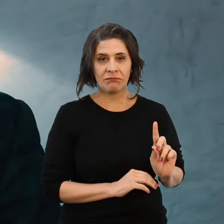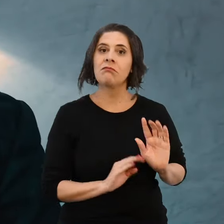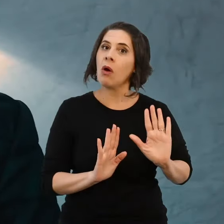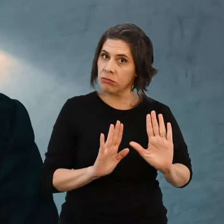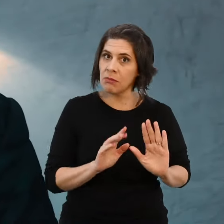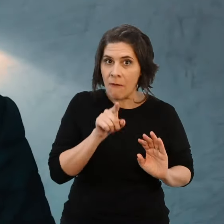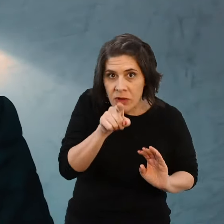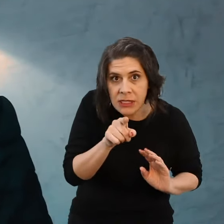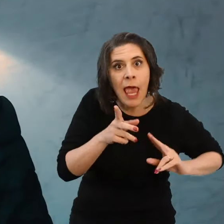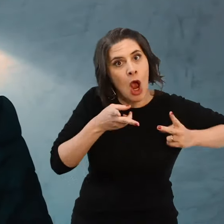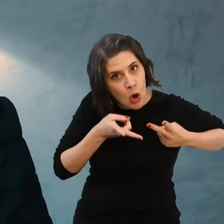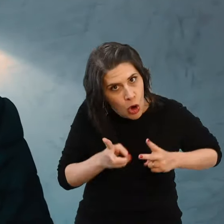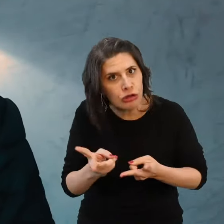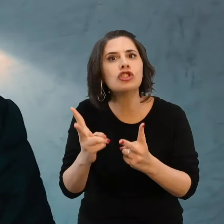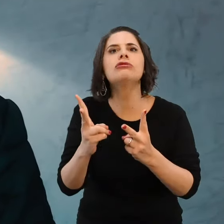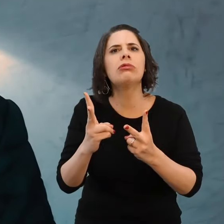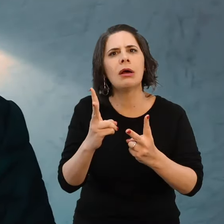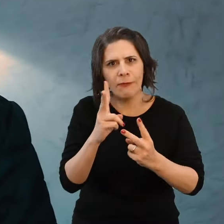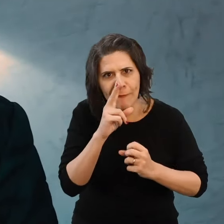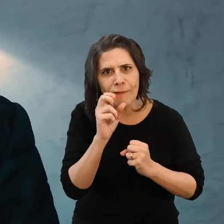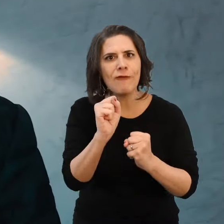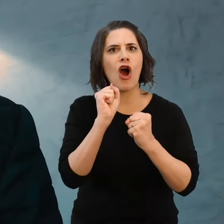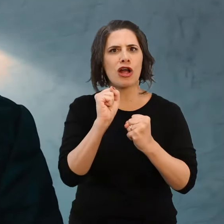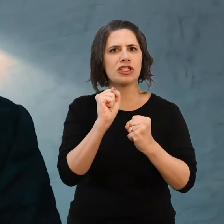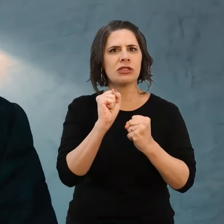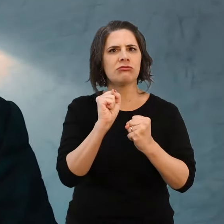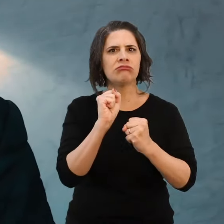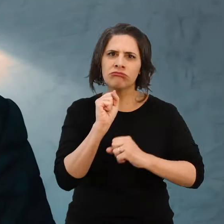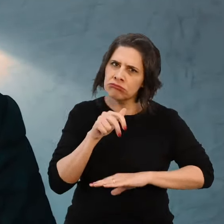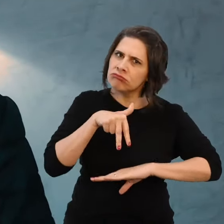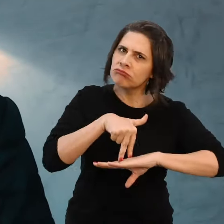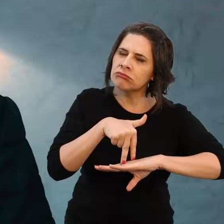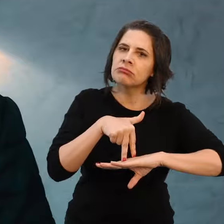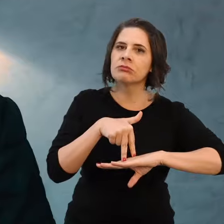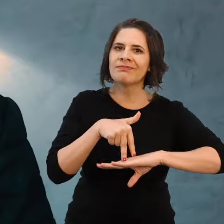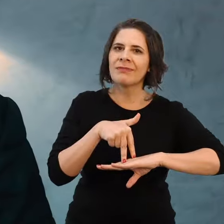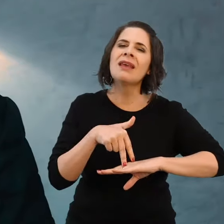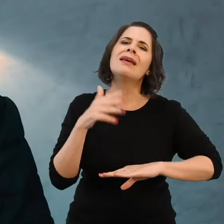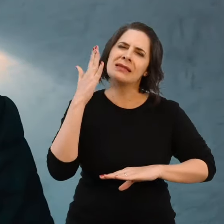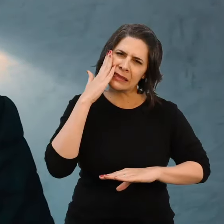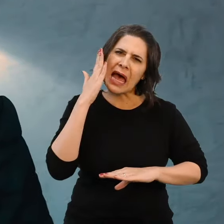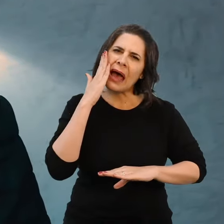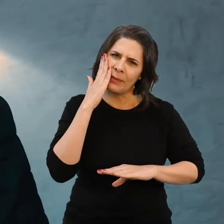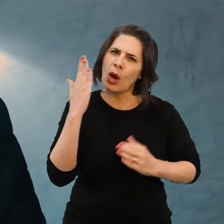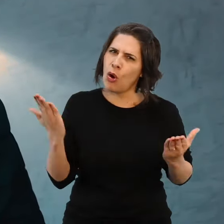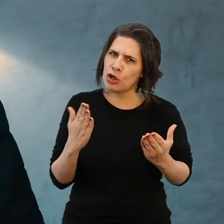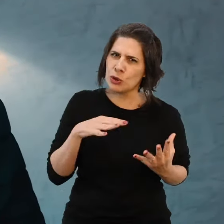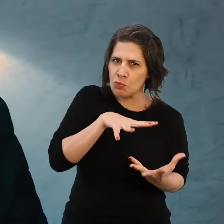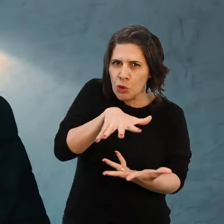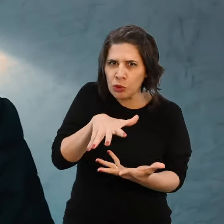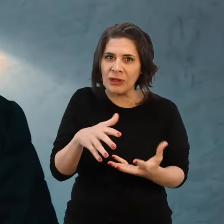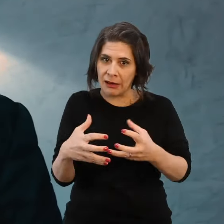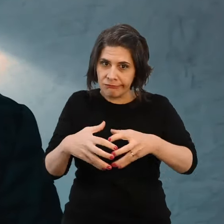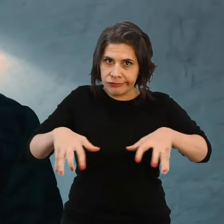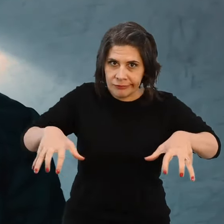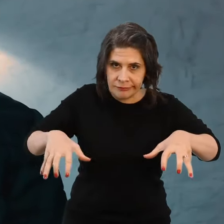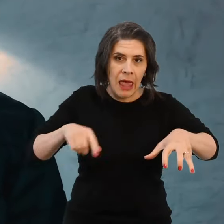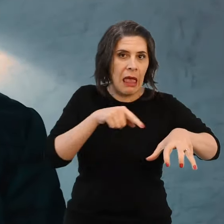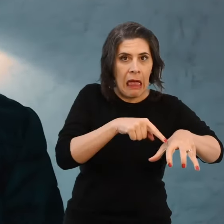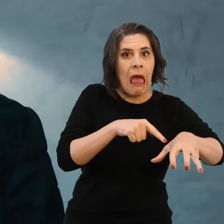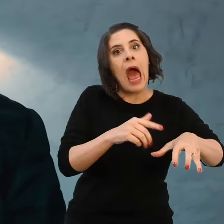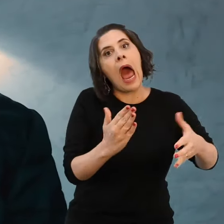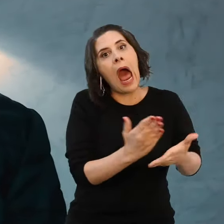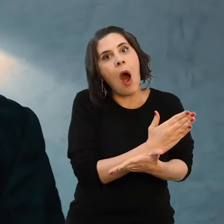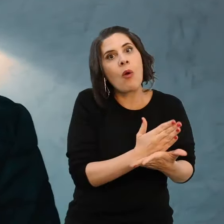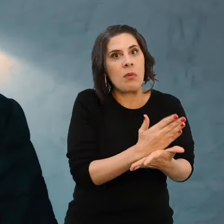Continue firme na sua busca, continue firme cuidando das suas questões, porque o mundo é dividido entre pessoas que têm problemas e negam e